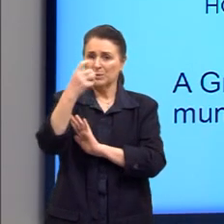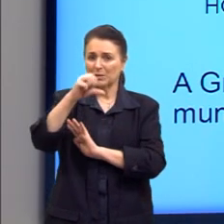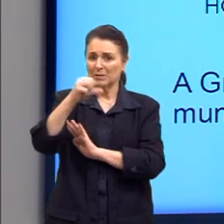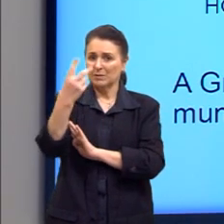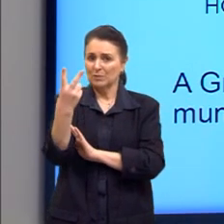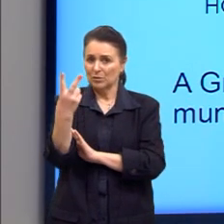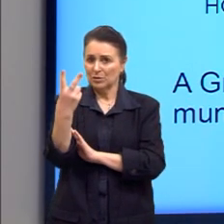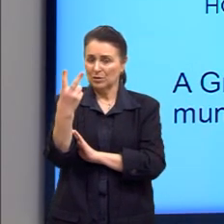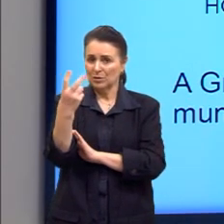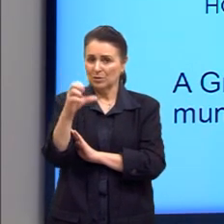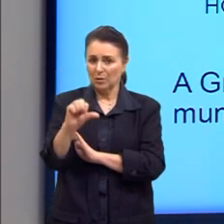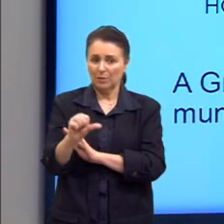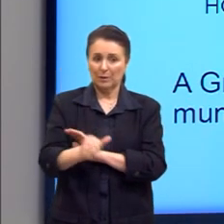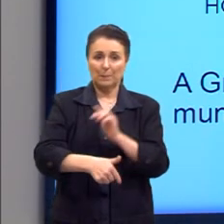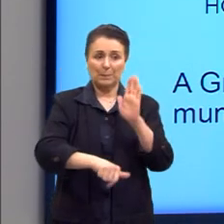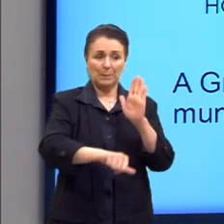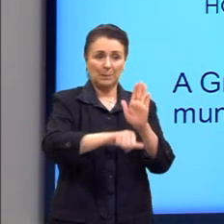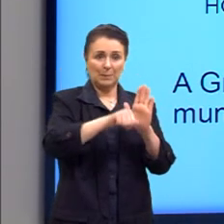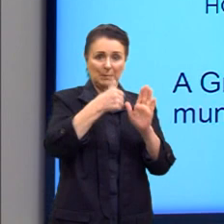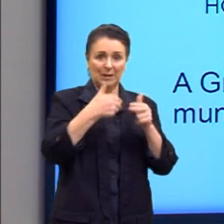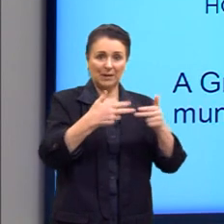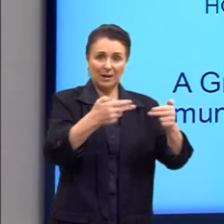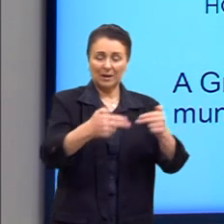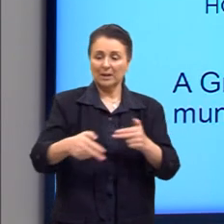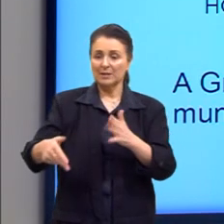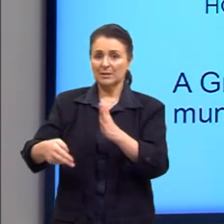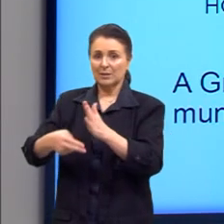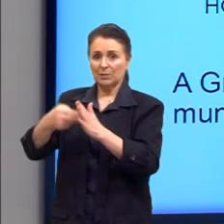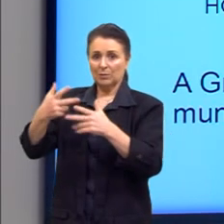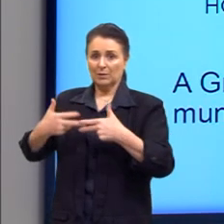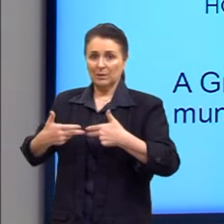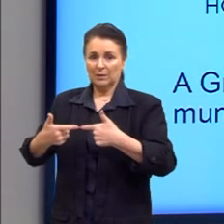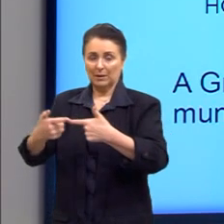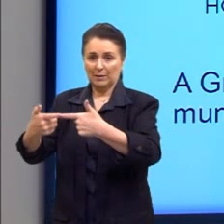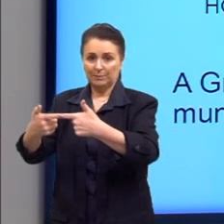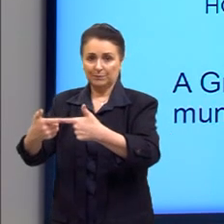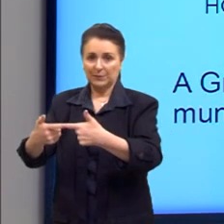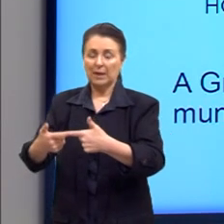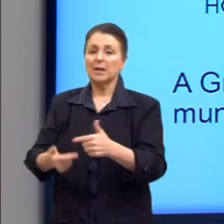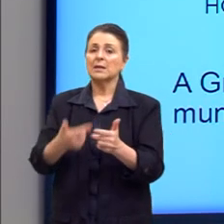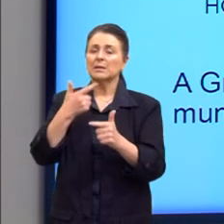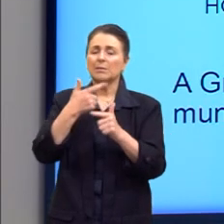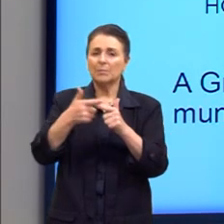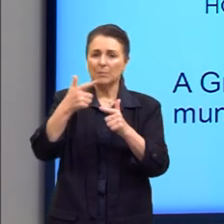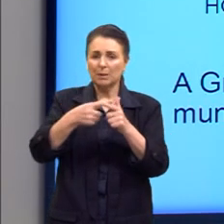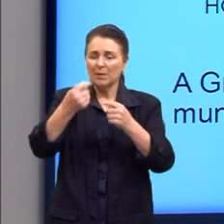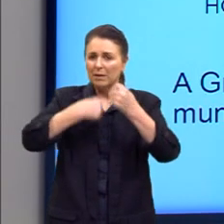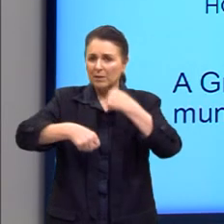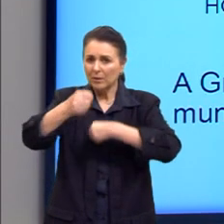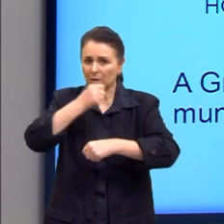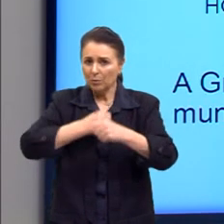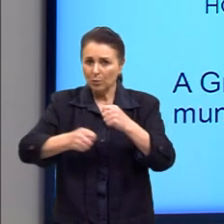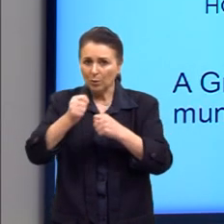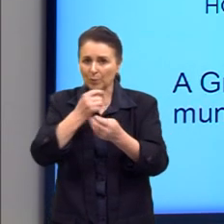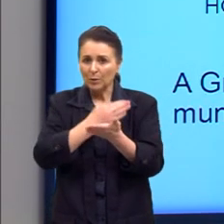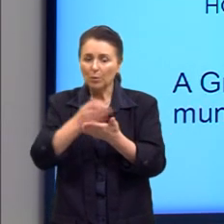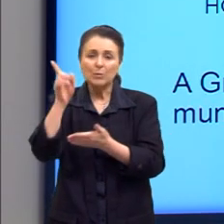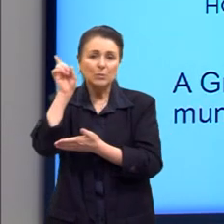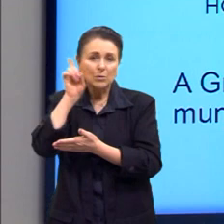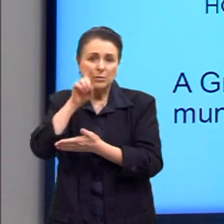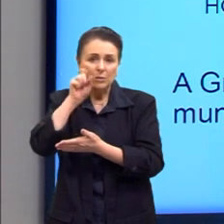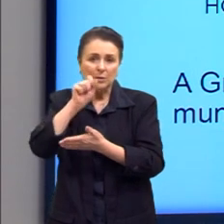a Primeira e a Segunda Guerra Mundial. Essa Grande Depressão Econômica, que se abateu nos Estados Unidos e se alastrou pelo mundo